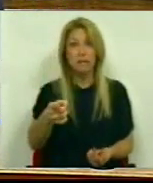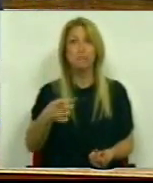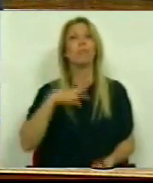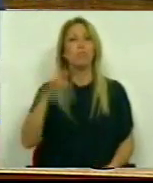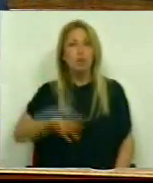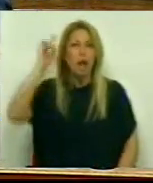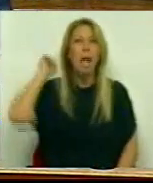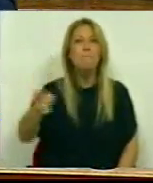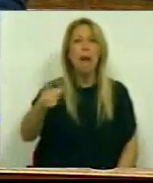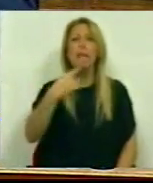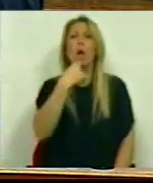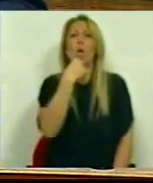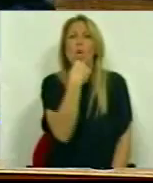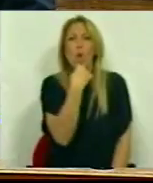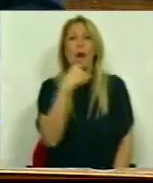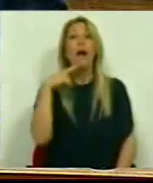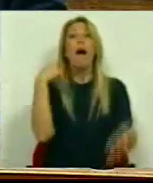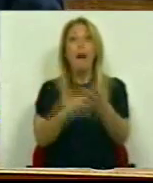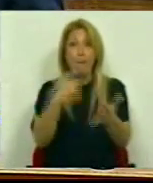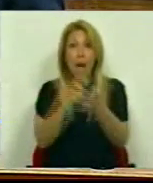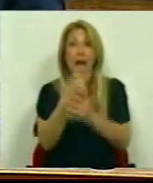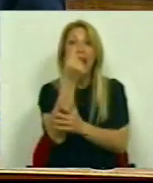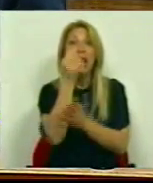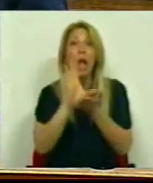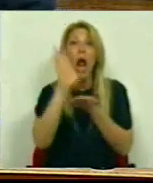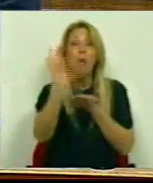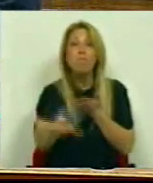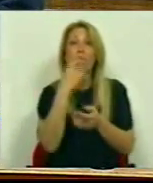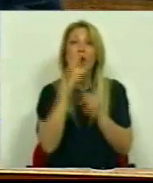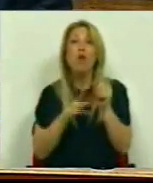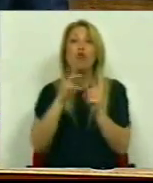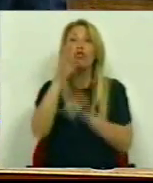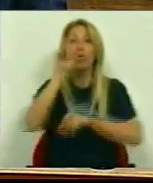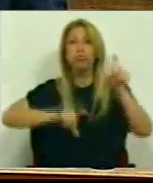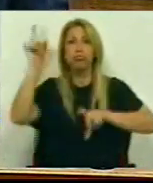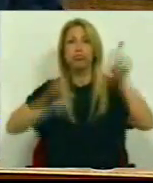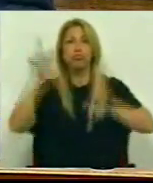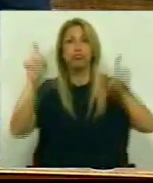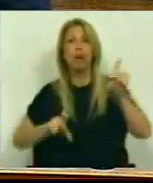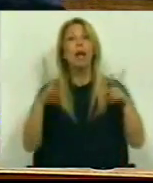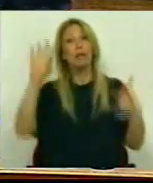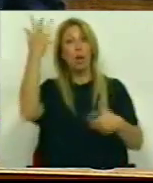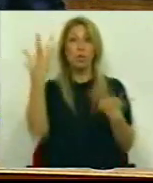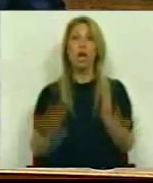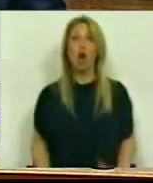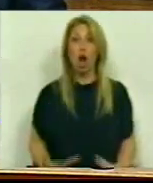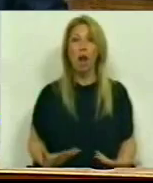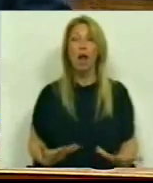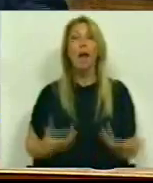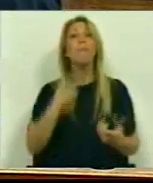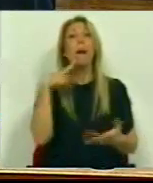Pagamos em dinheiro com os juros especulativos que estão a acontecer neste momento Mas pagamos em espécie